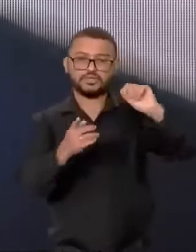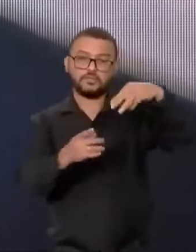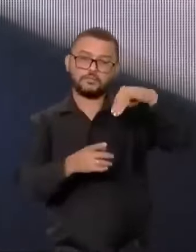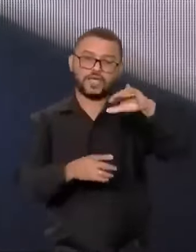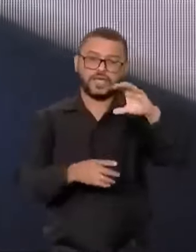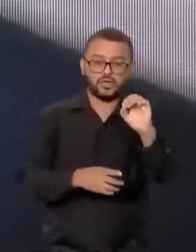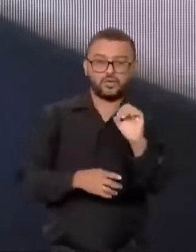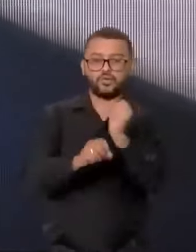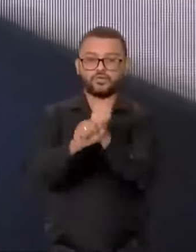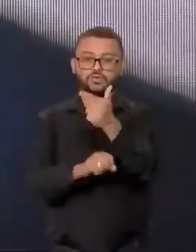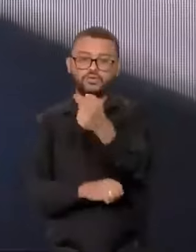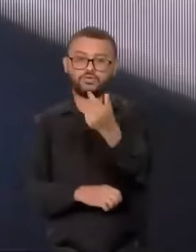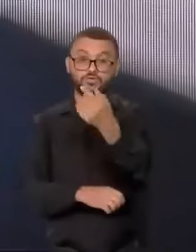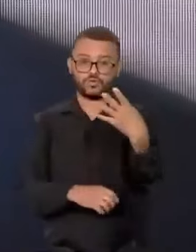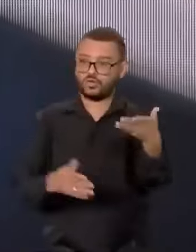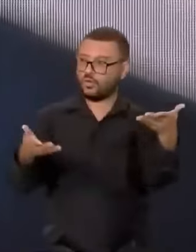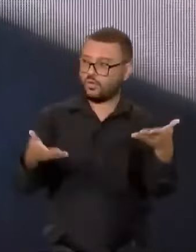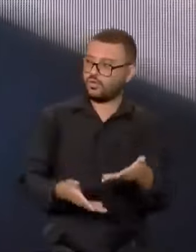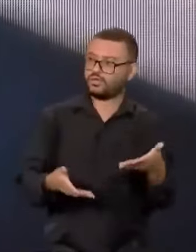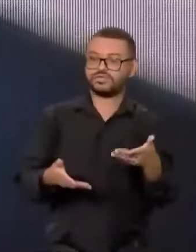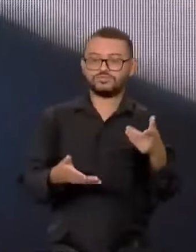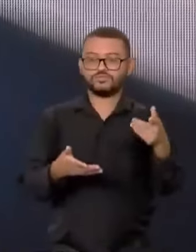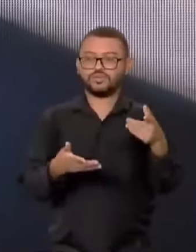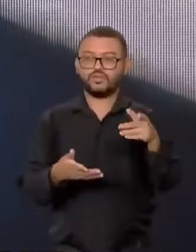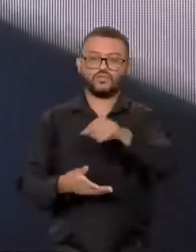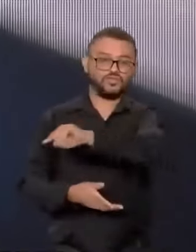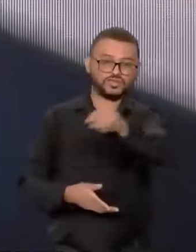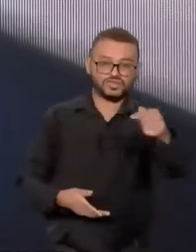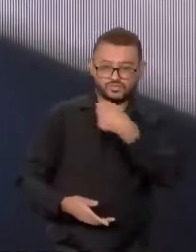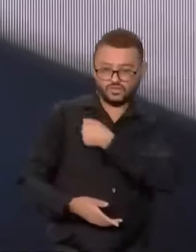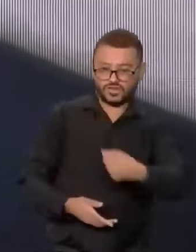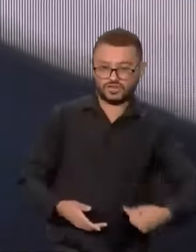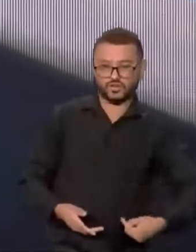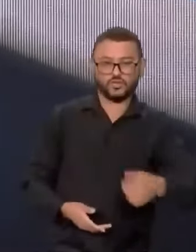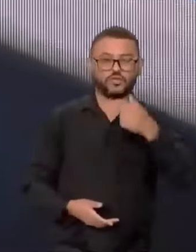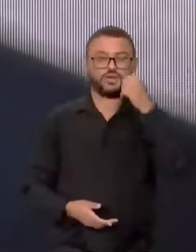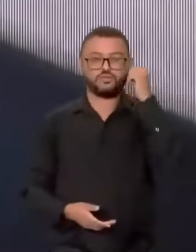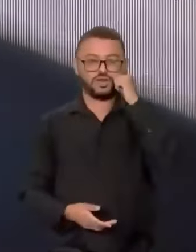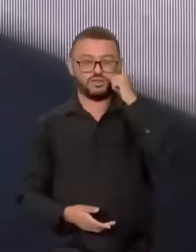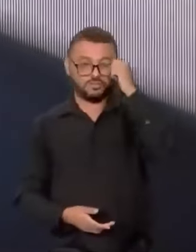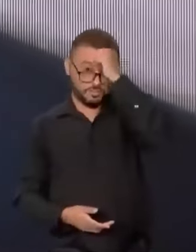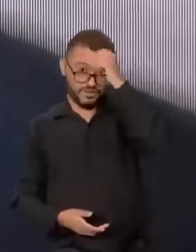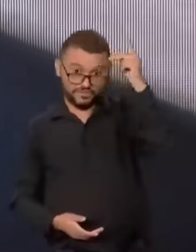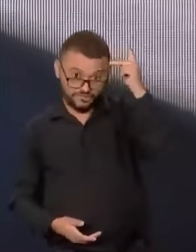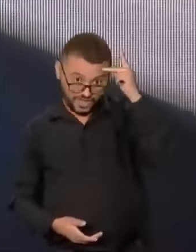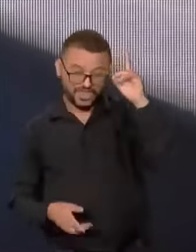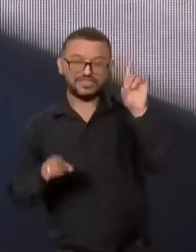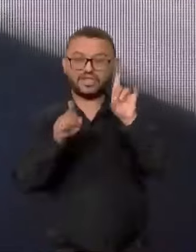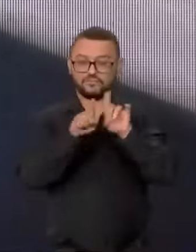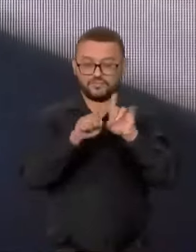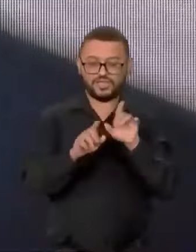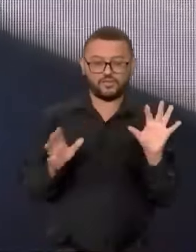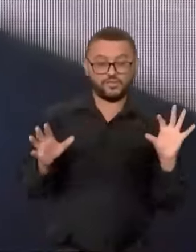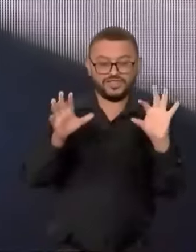2024, os governadores e os prefeitos desse país, junto com o governo